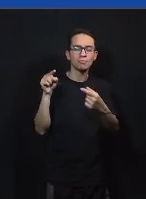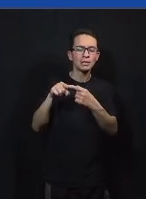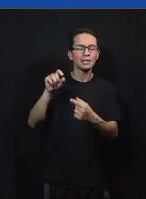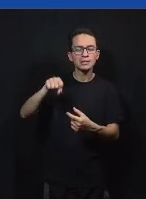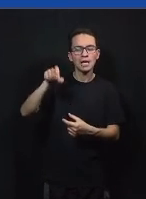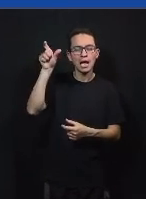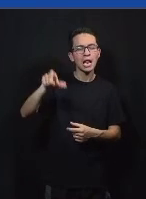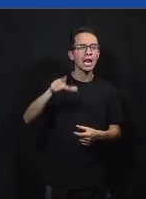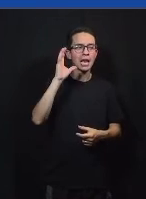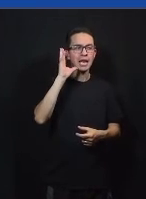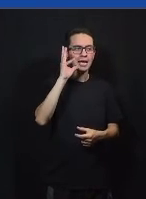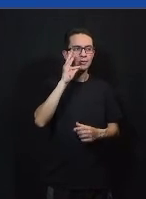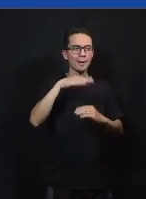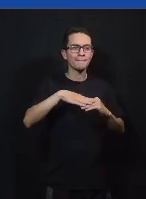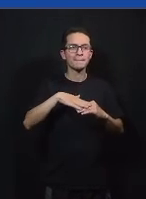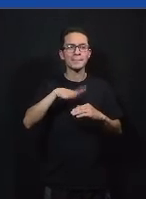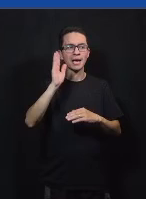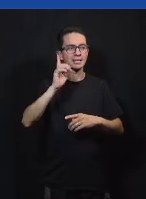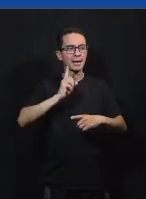perguntas